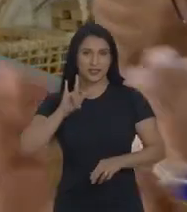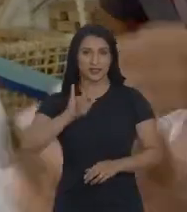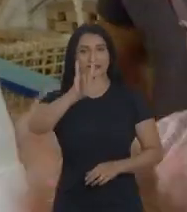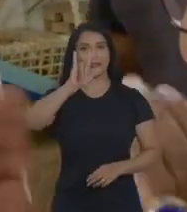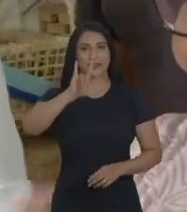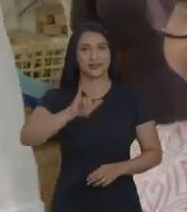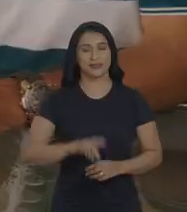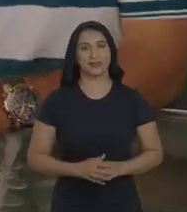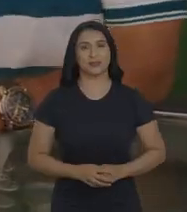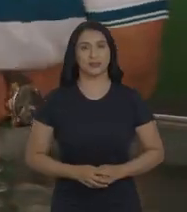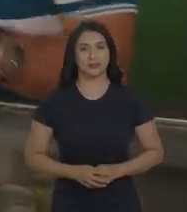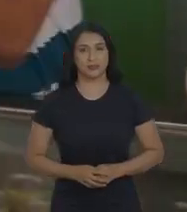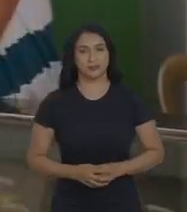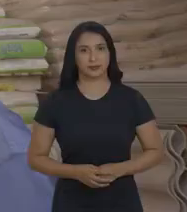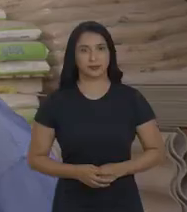Te amo!